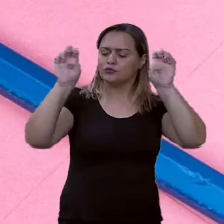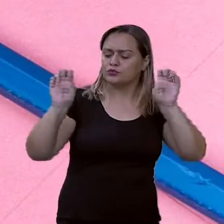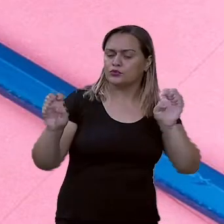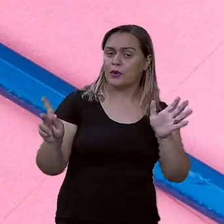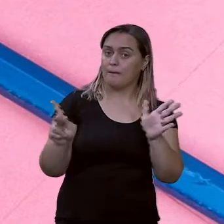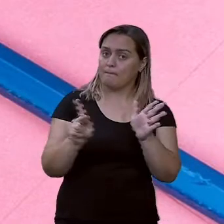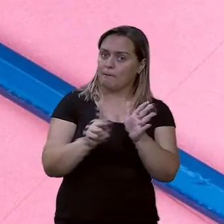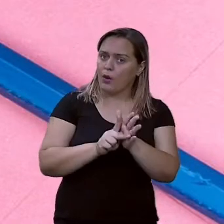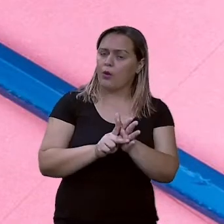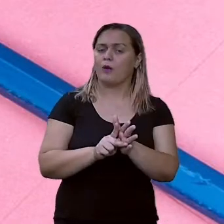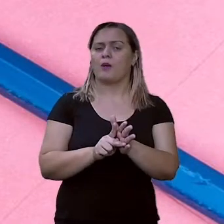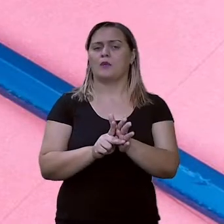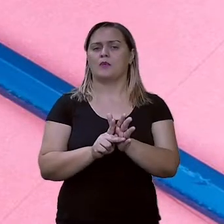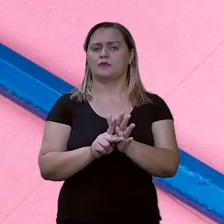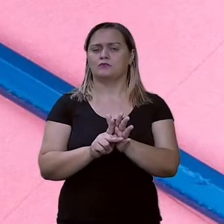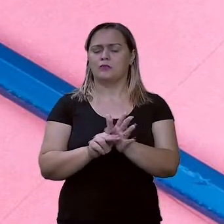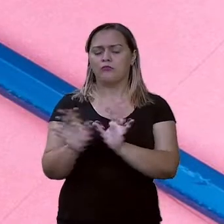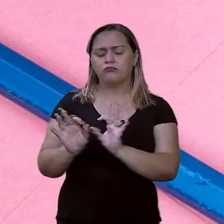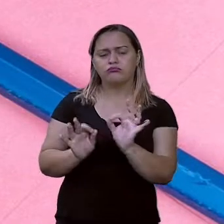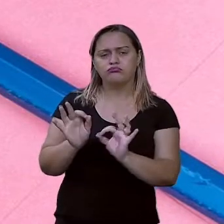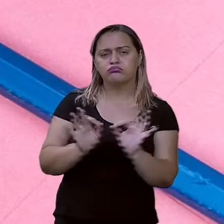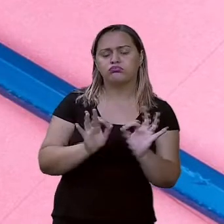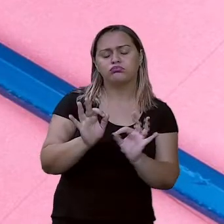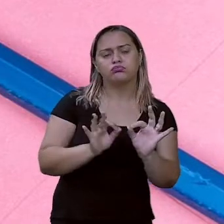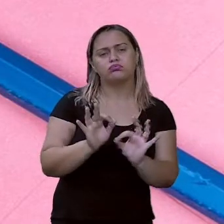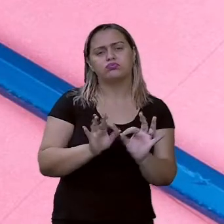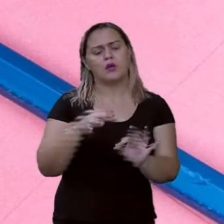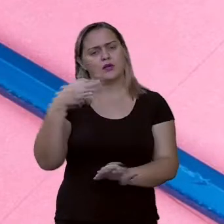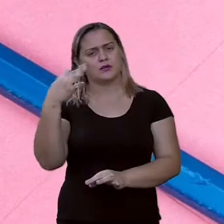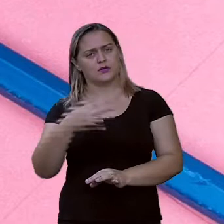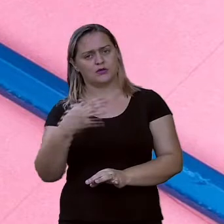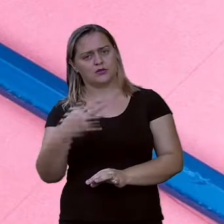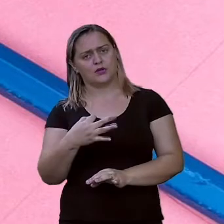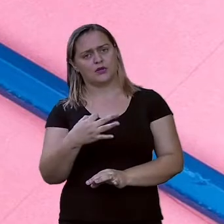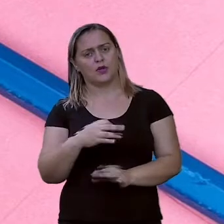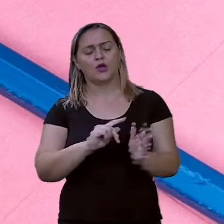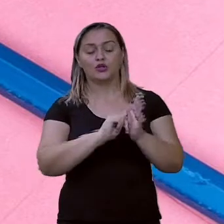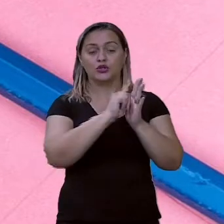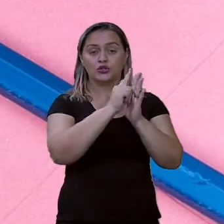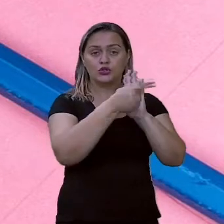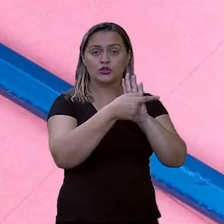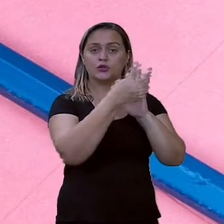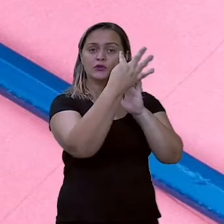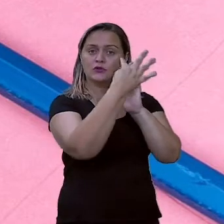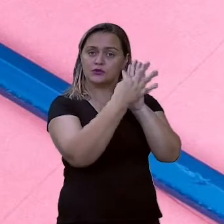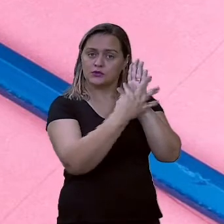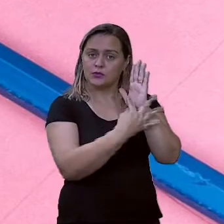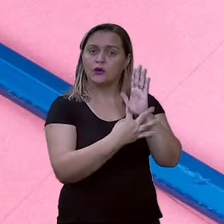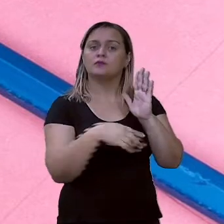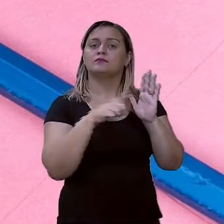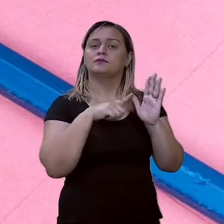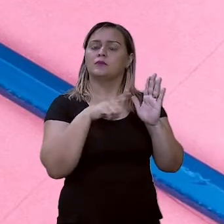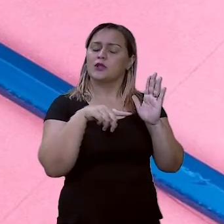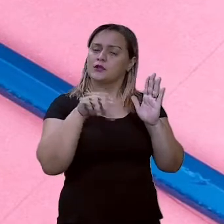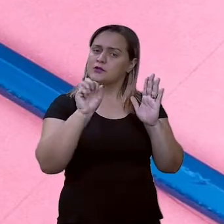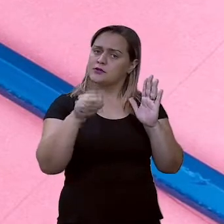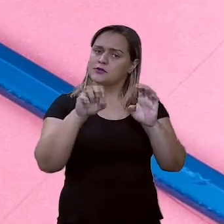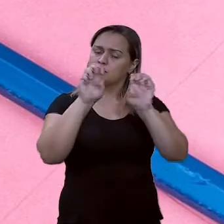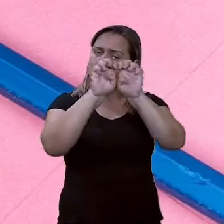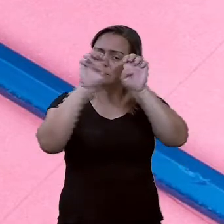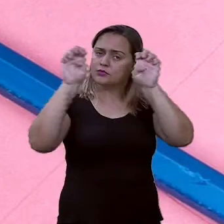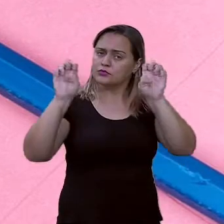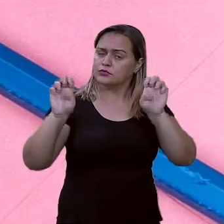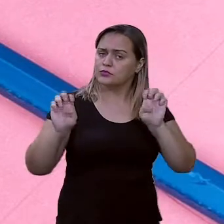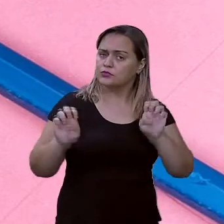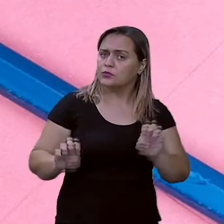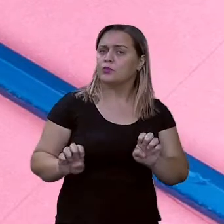E quando falamos de gênero textual, pessoal, falamos de textos, temos sim uma estrutura que dá para nós aí